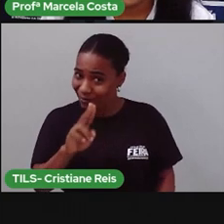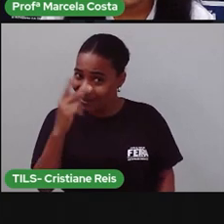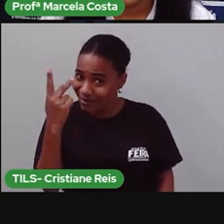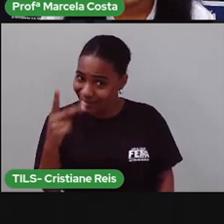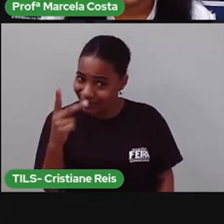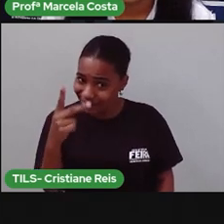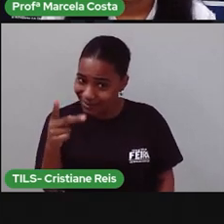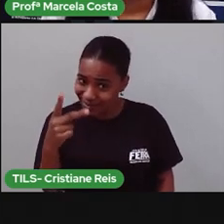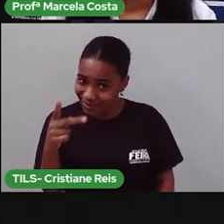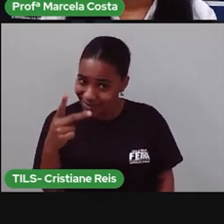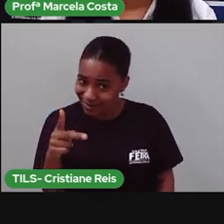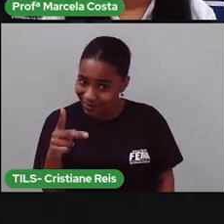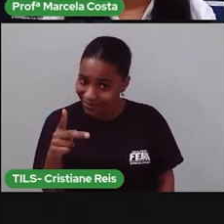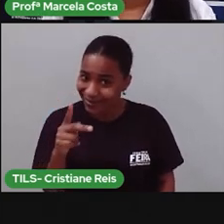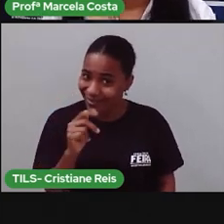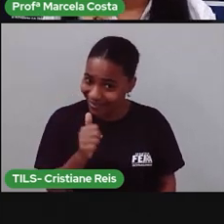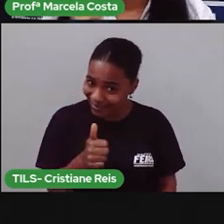tá?